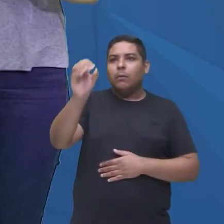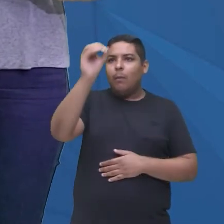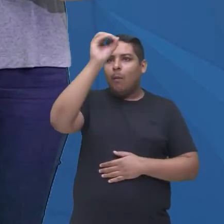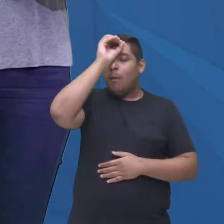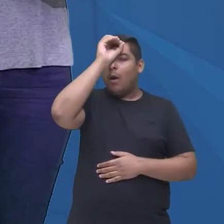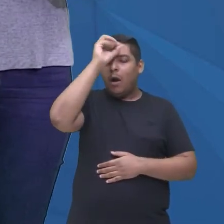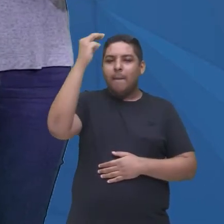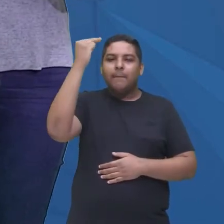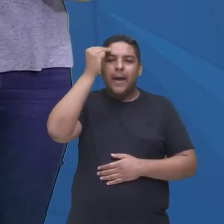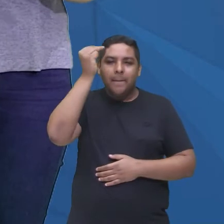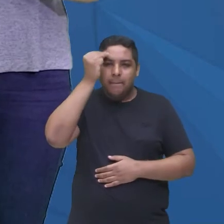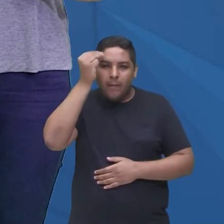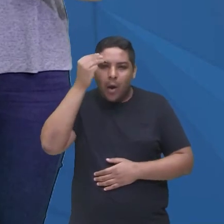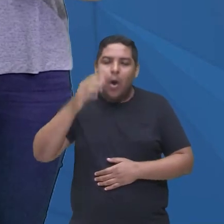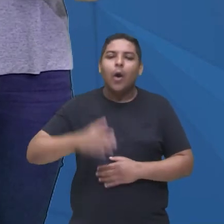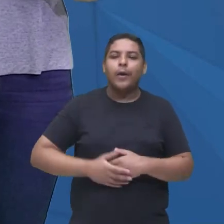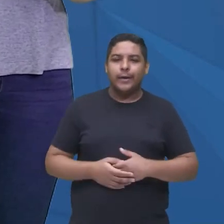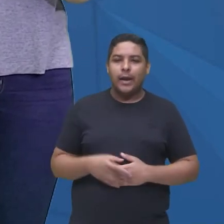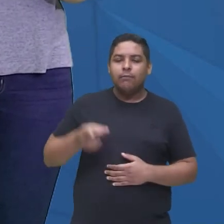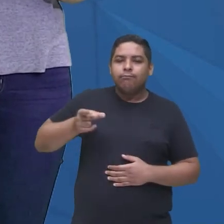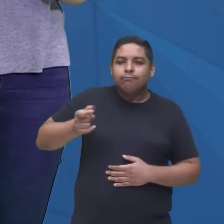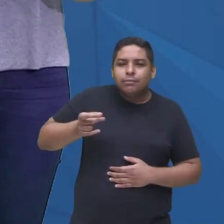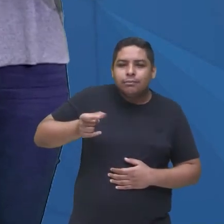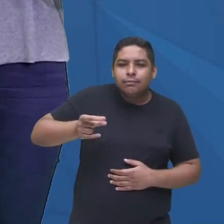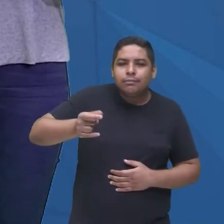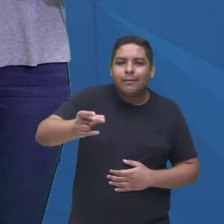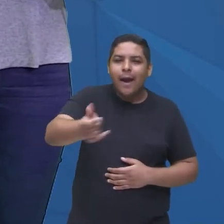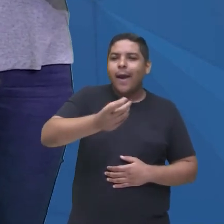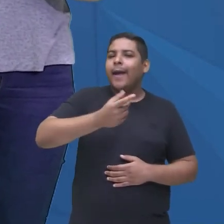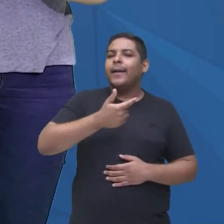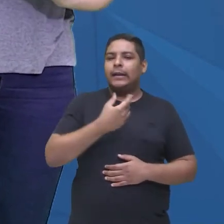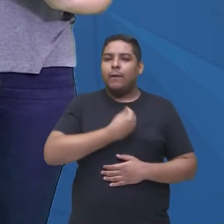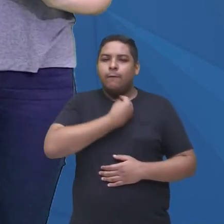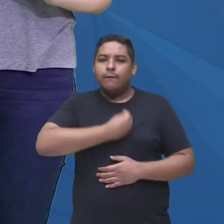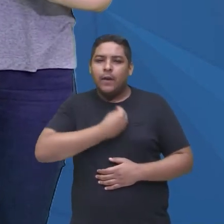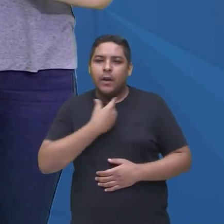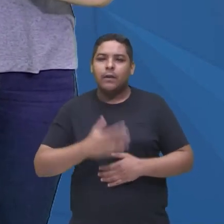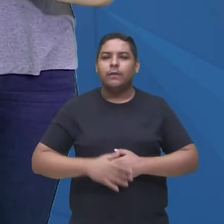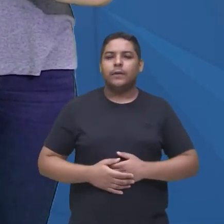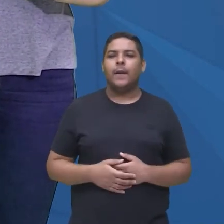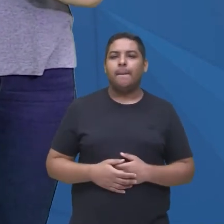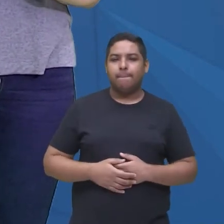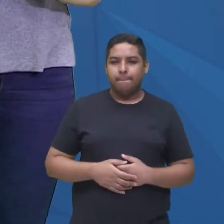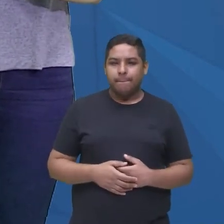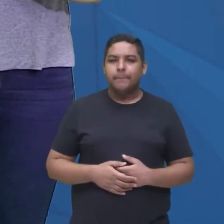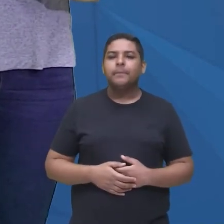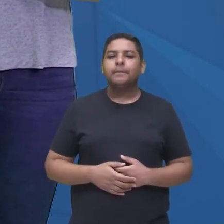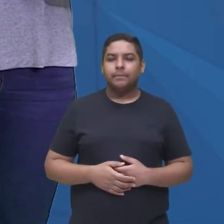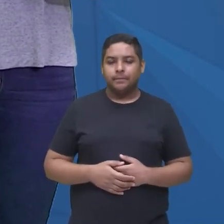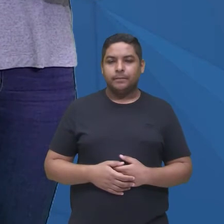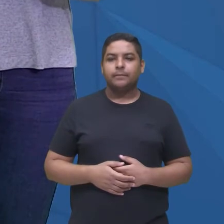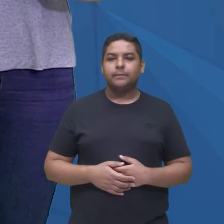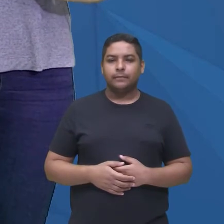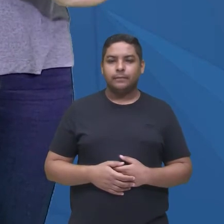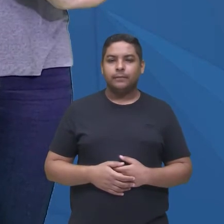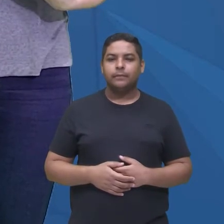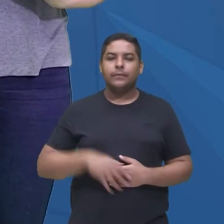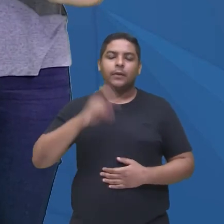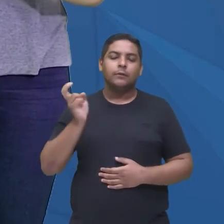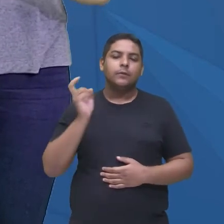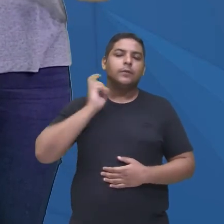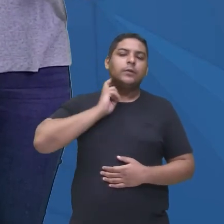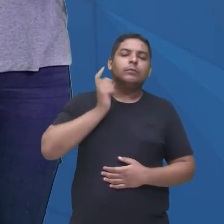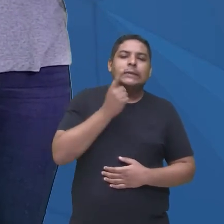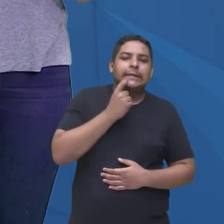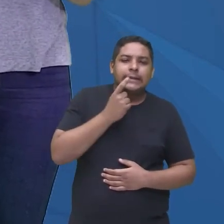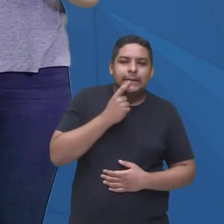além da imortalidade, a gente, quando lembra de vampiros, sempre tem aquele charme, né, imortalidade, se alimentar de sangue,